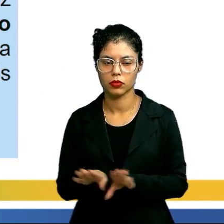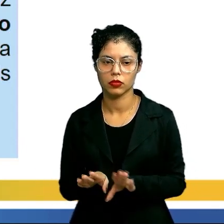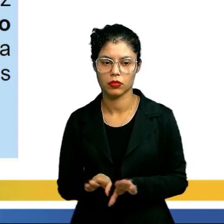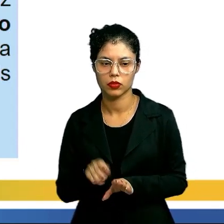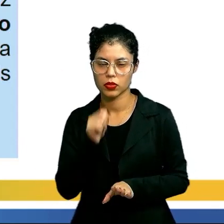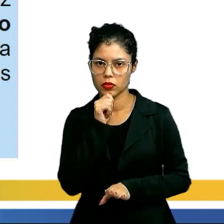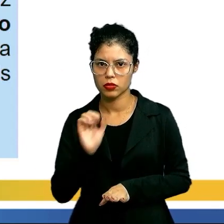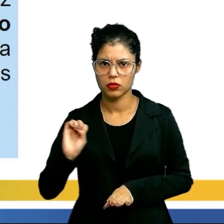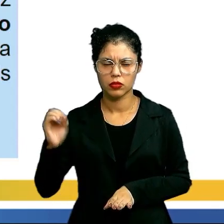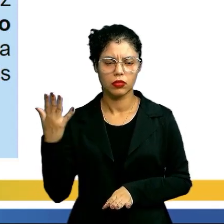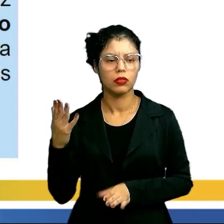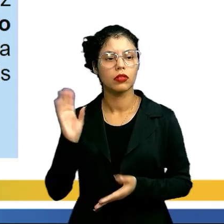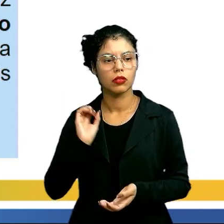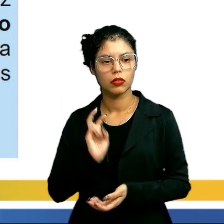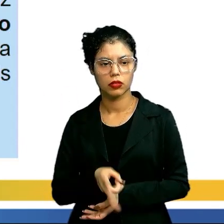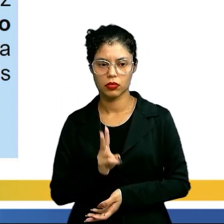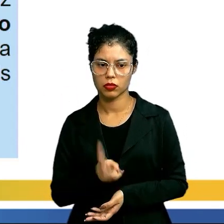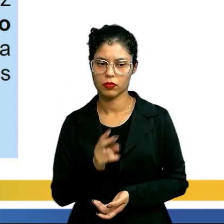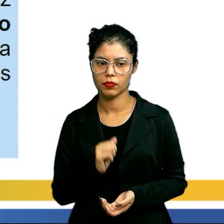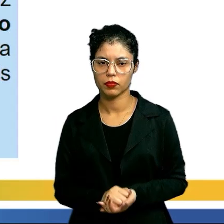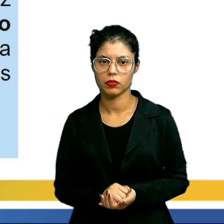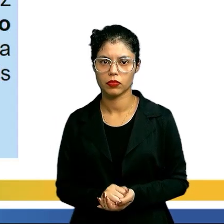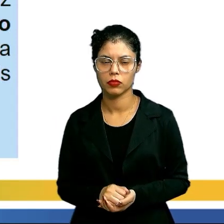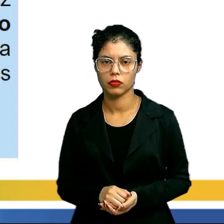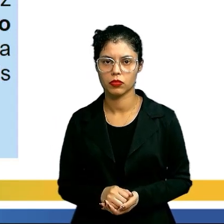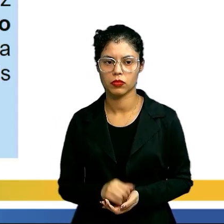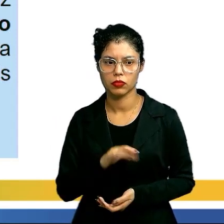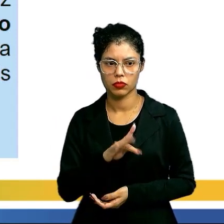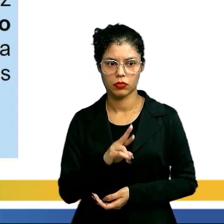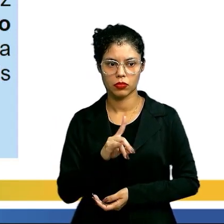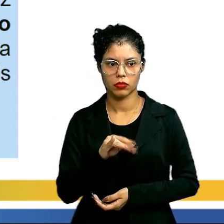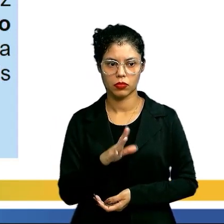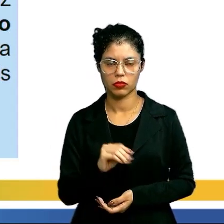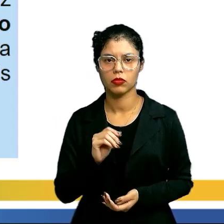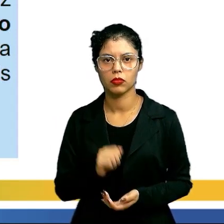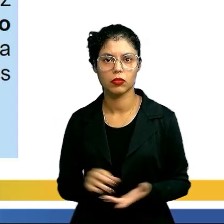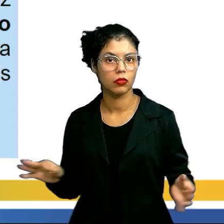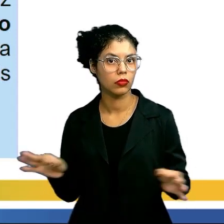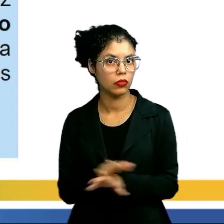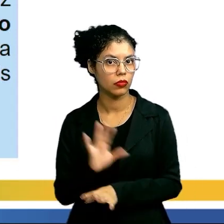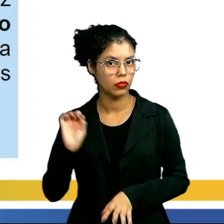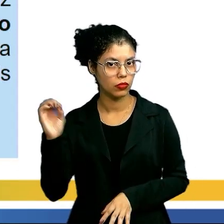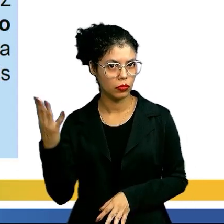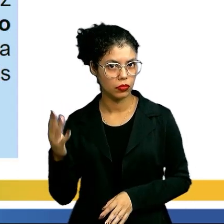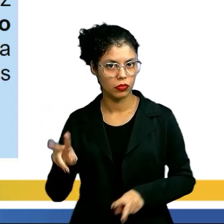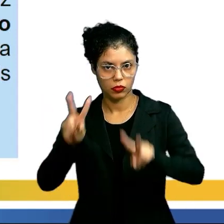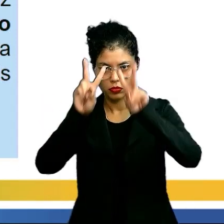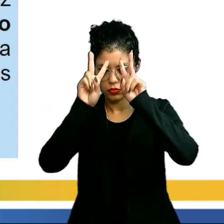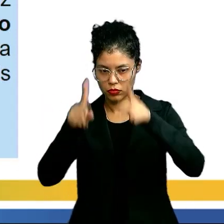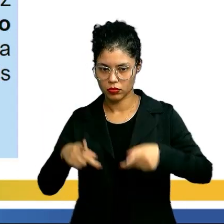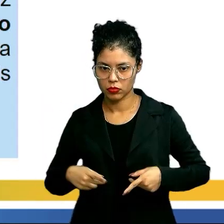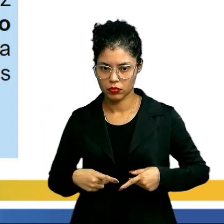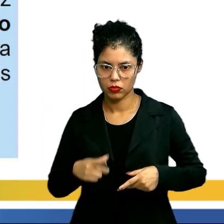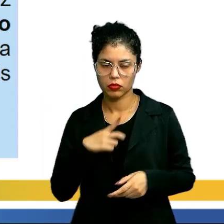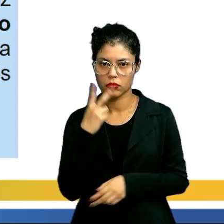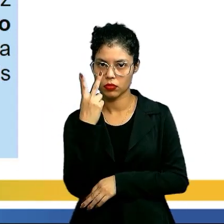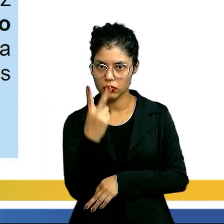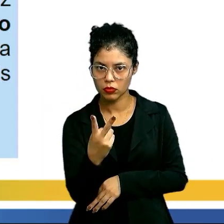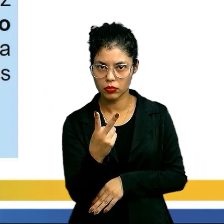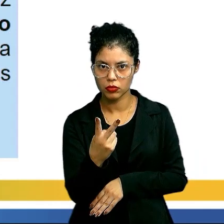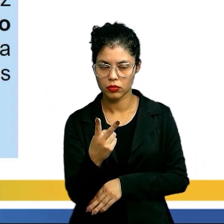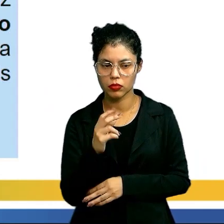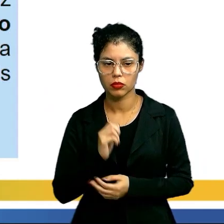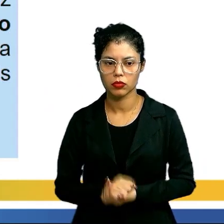incapaz, cada vez mais extenuado e incapacitado. O ser humano só tem dois